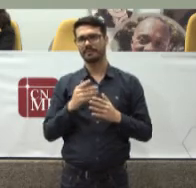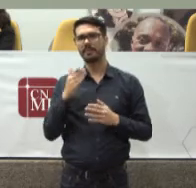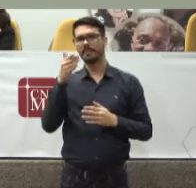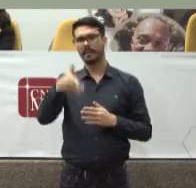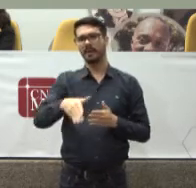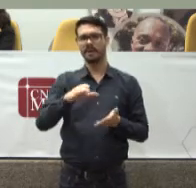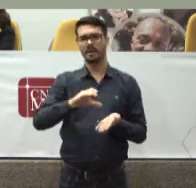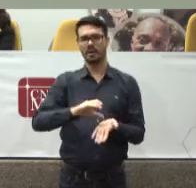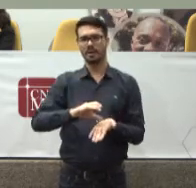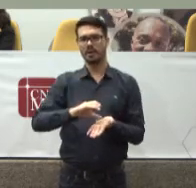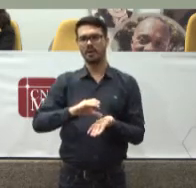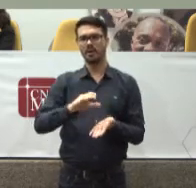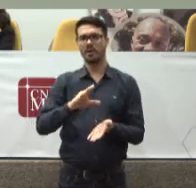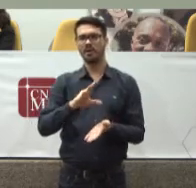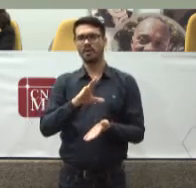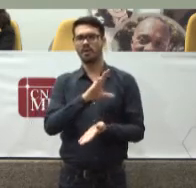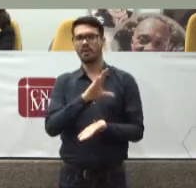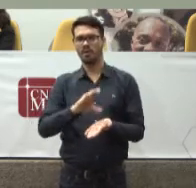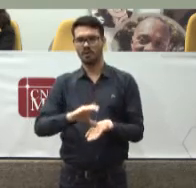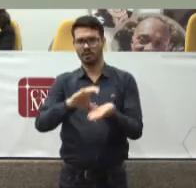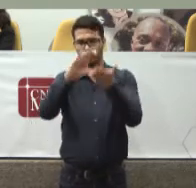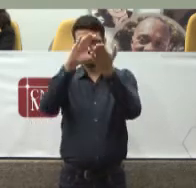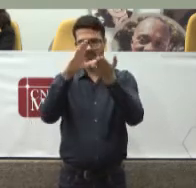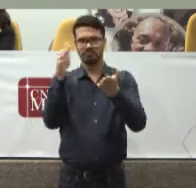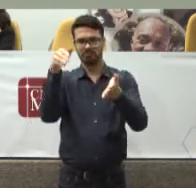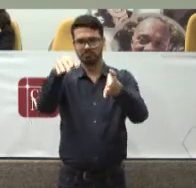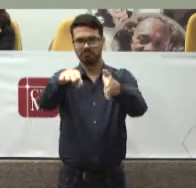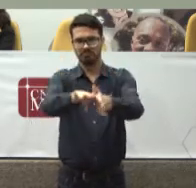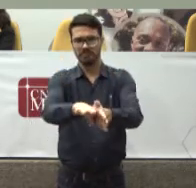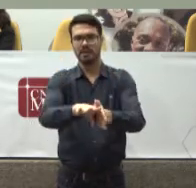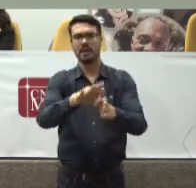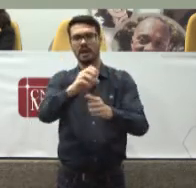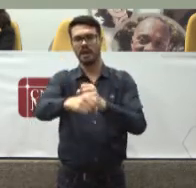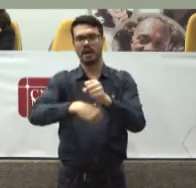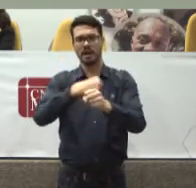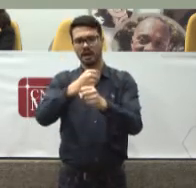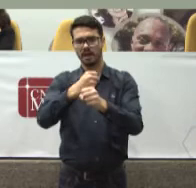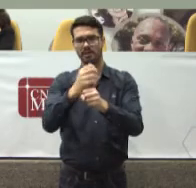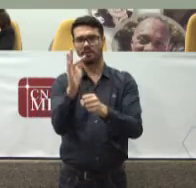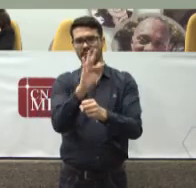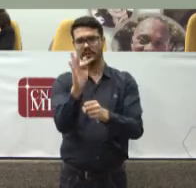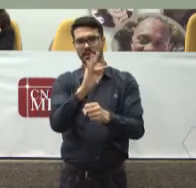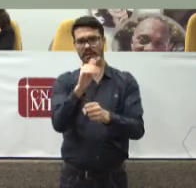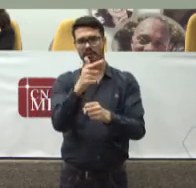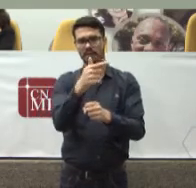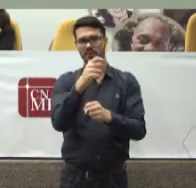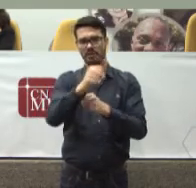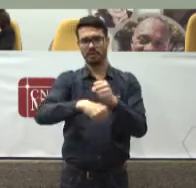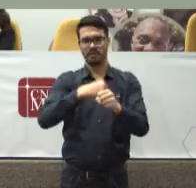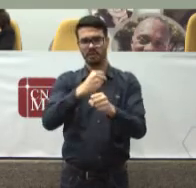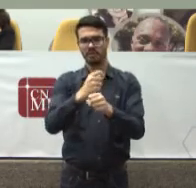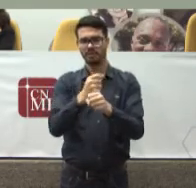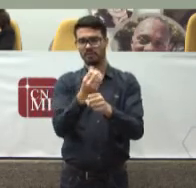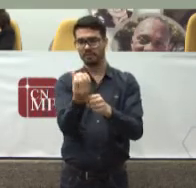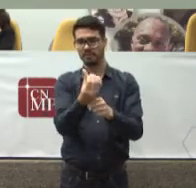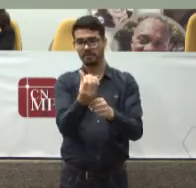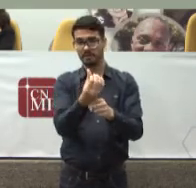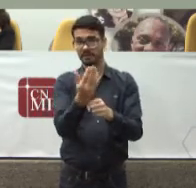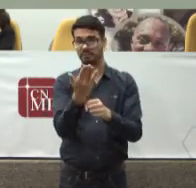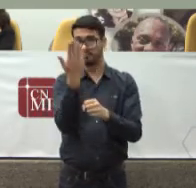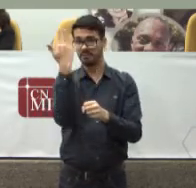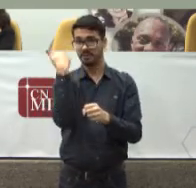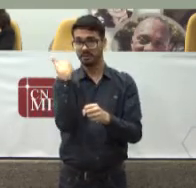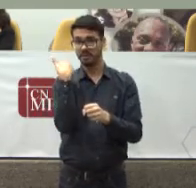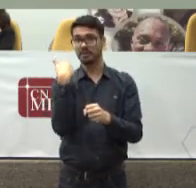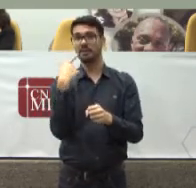Fórum da Saúde Em fevereiro de 2016 E quando lá chego Meus amigos Ainda na administração Do